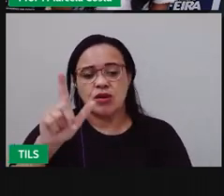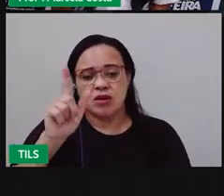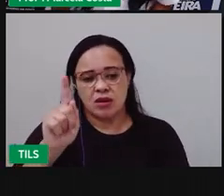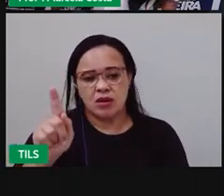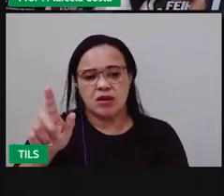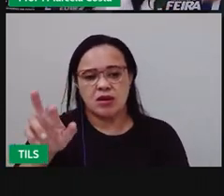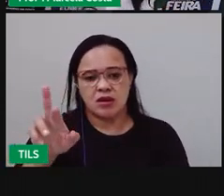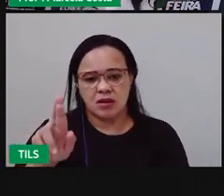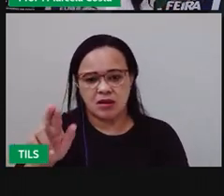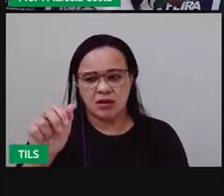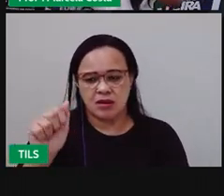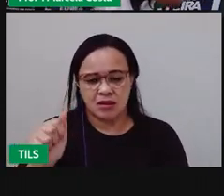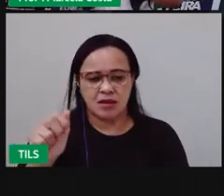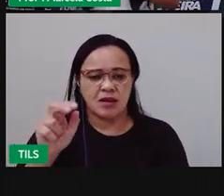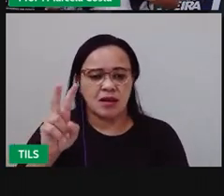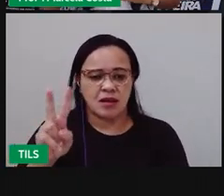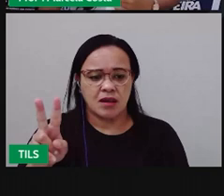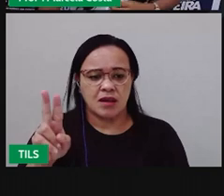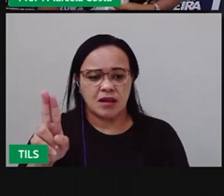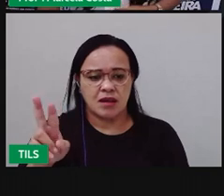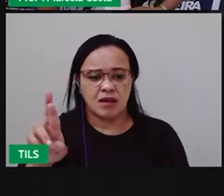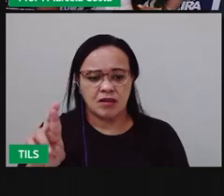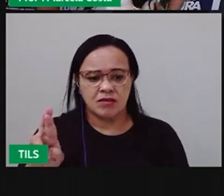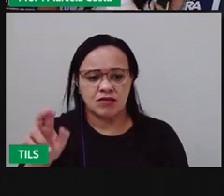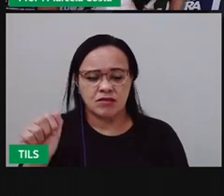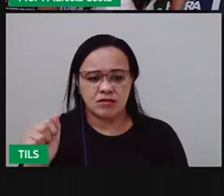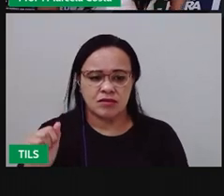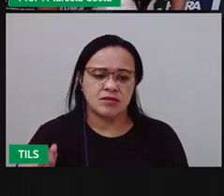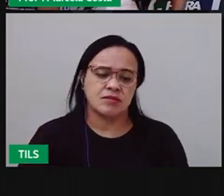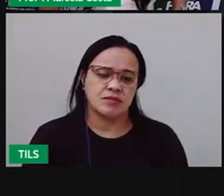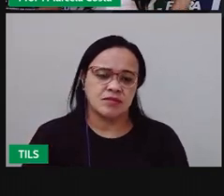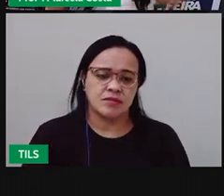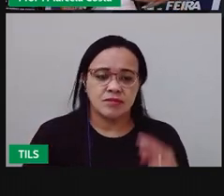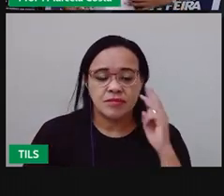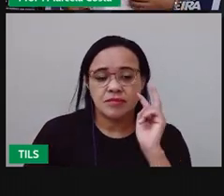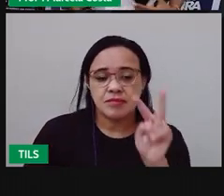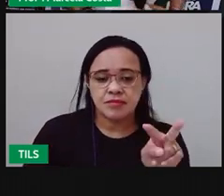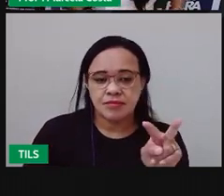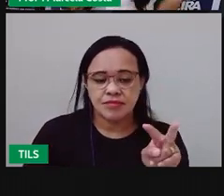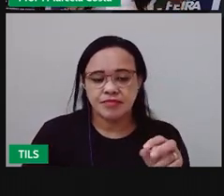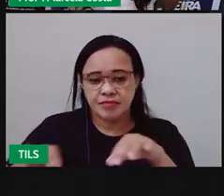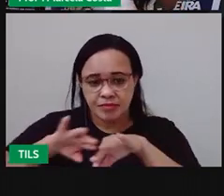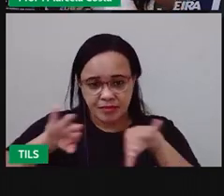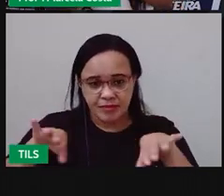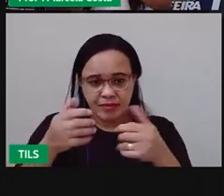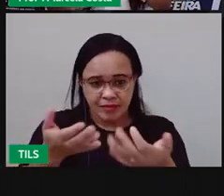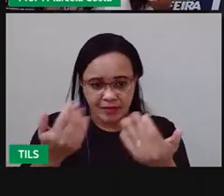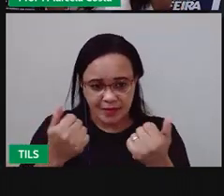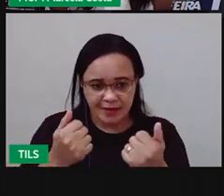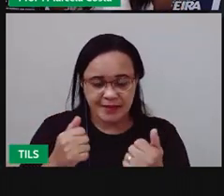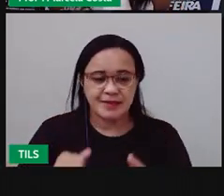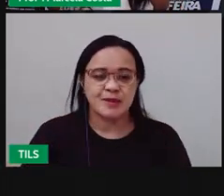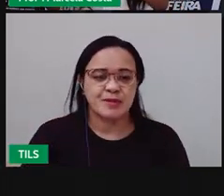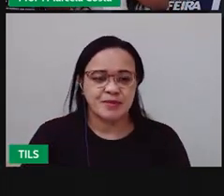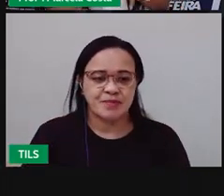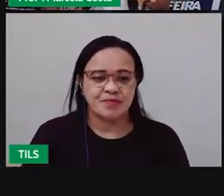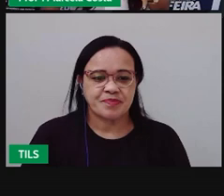A união de duas palavras. Ó, vamos separar? I